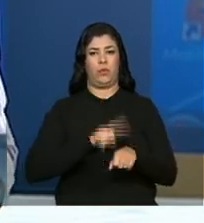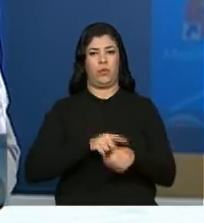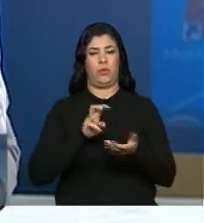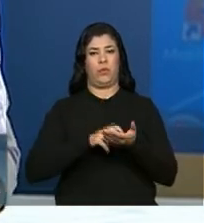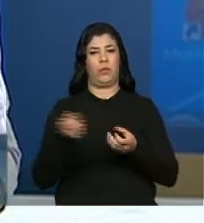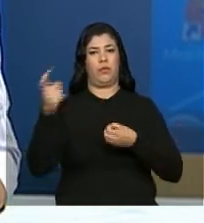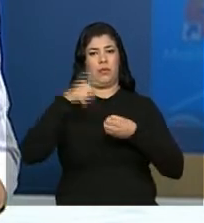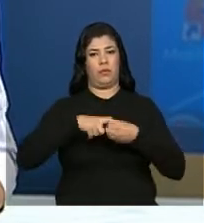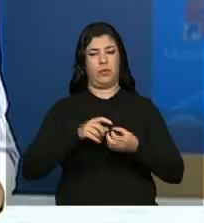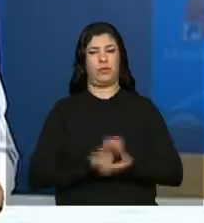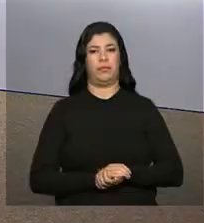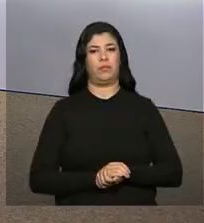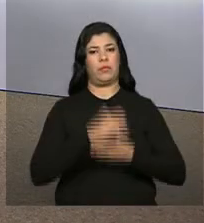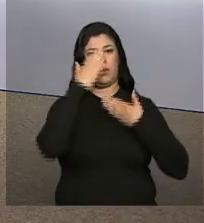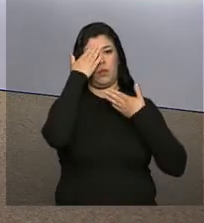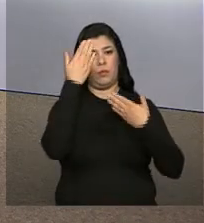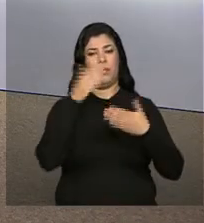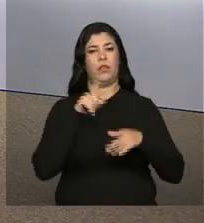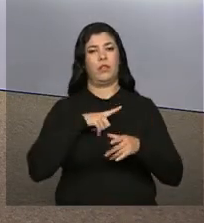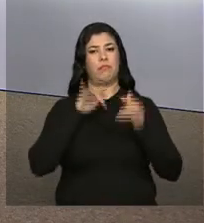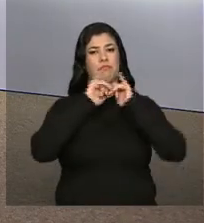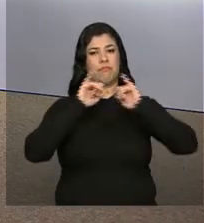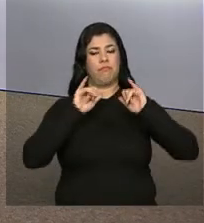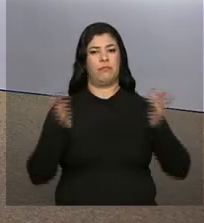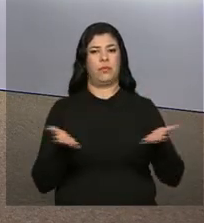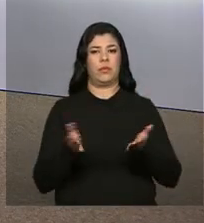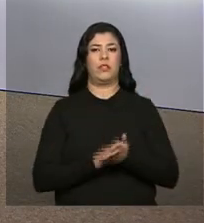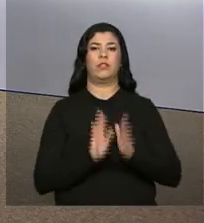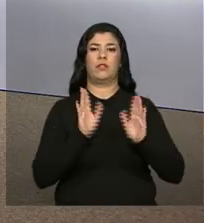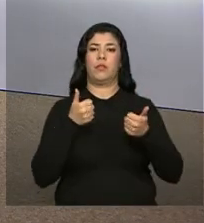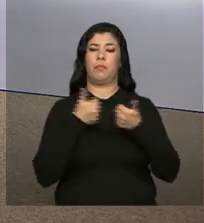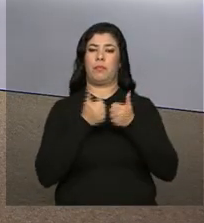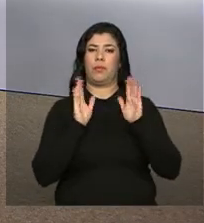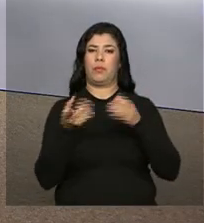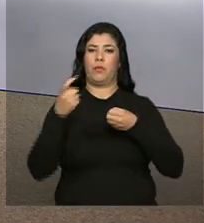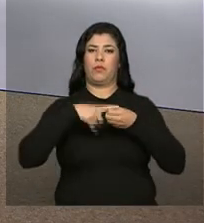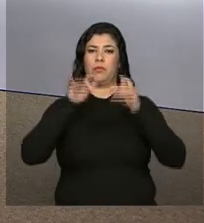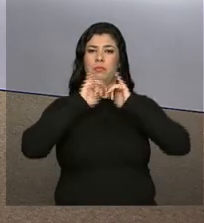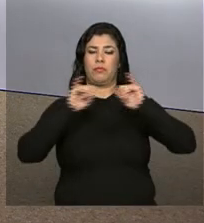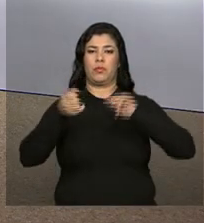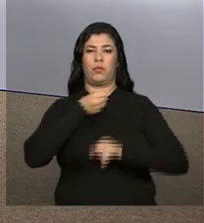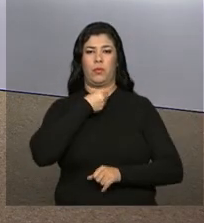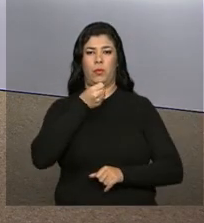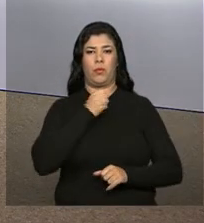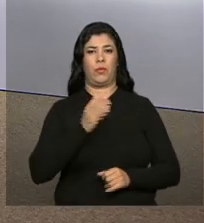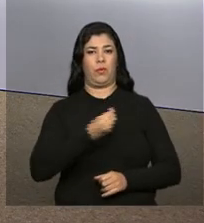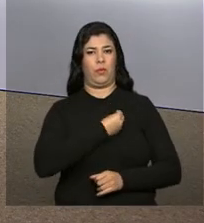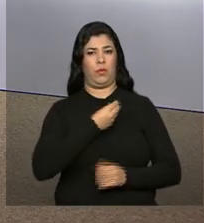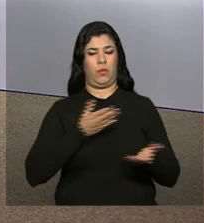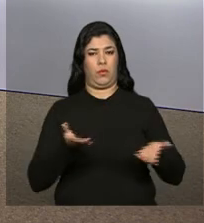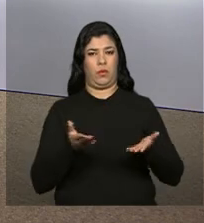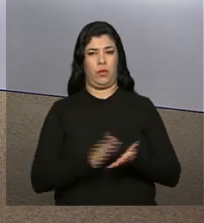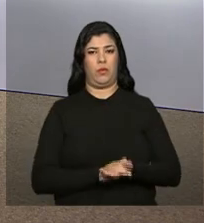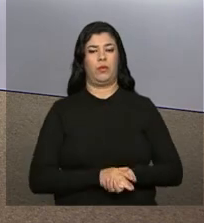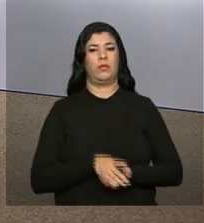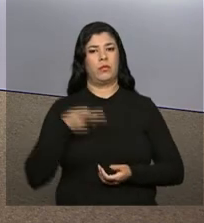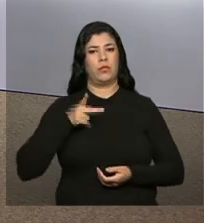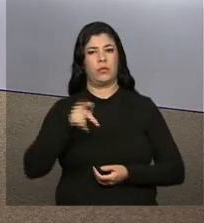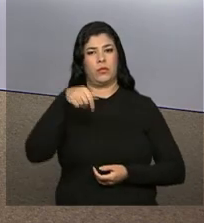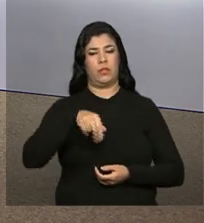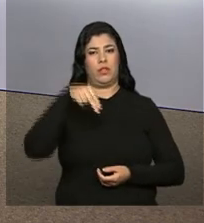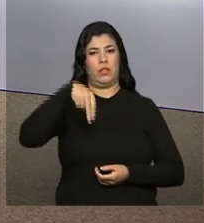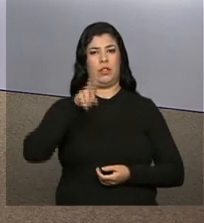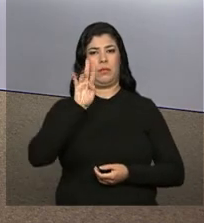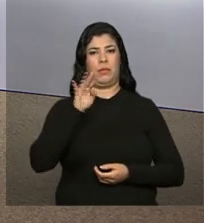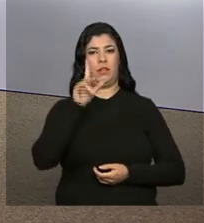você, Daniele. Obrigada, Luana, pelas informações. Daqui a pouco a gente volta com a entrevista coletiva sobre as campanhas de recall. Continue com a